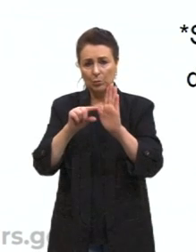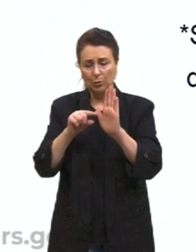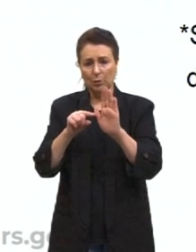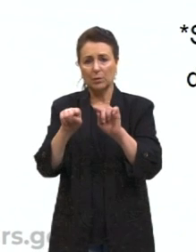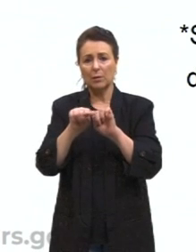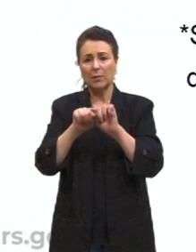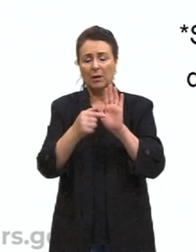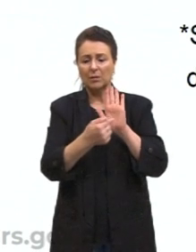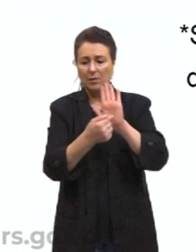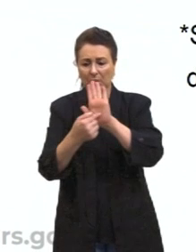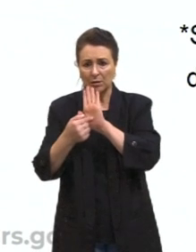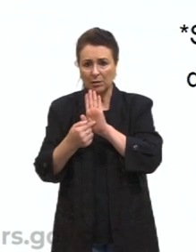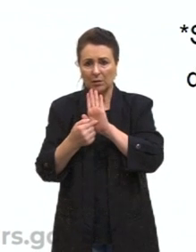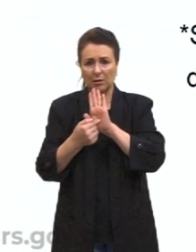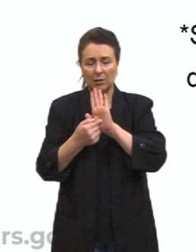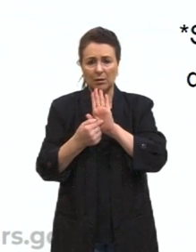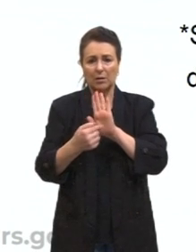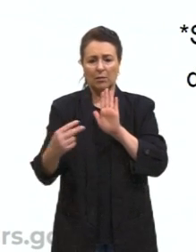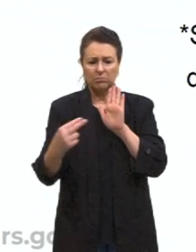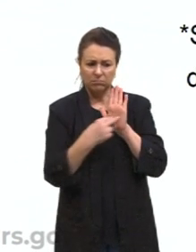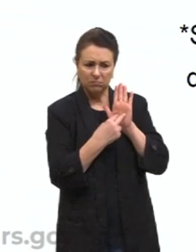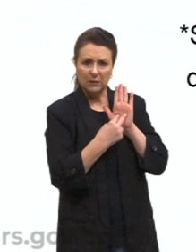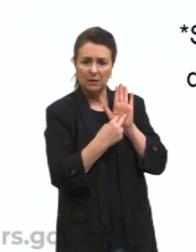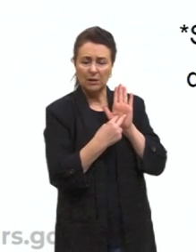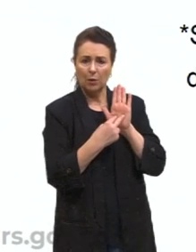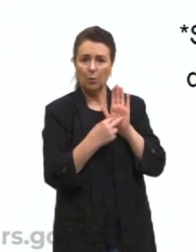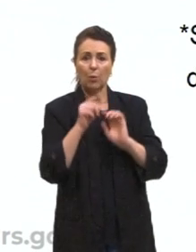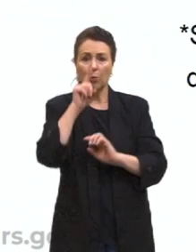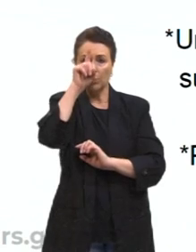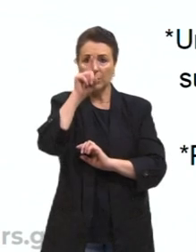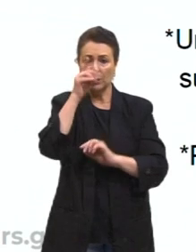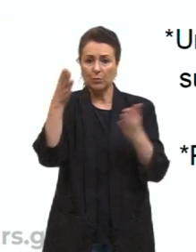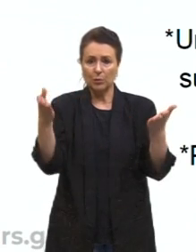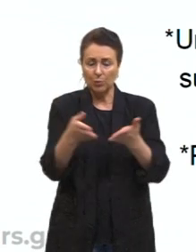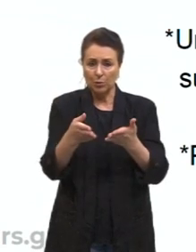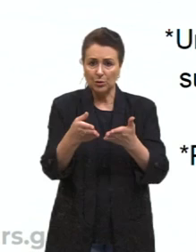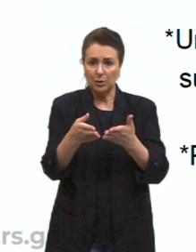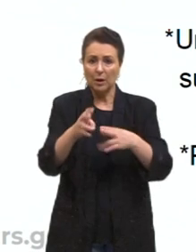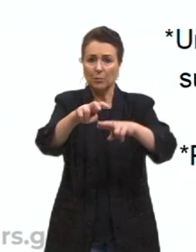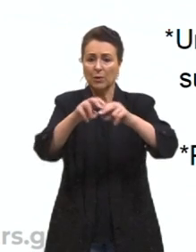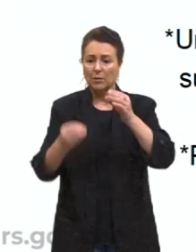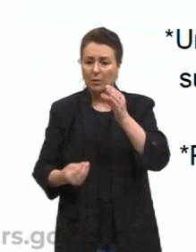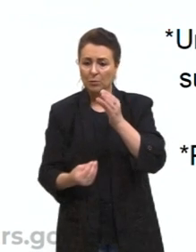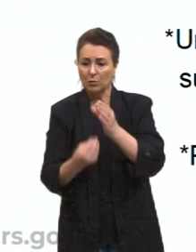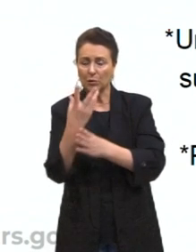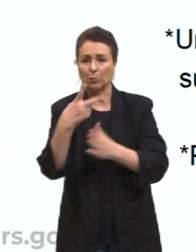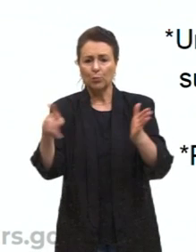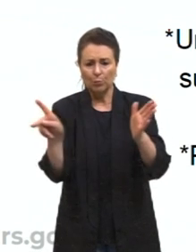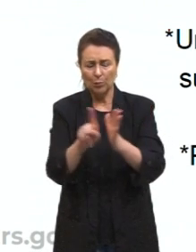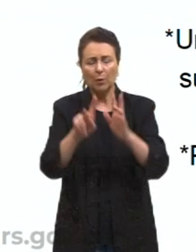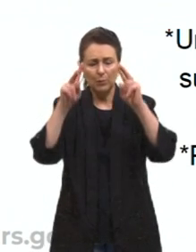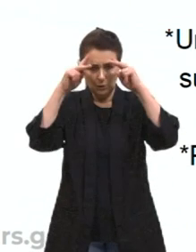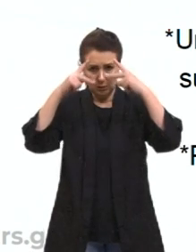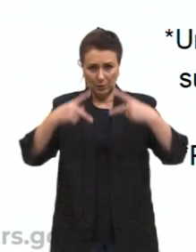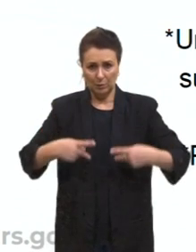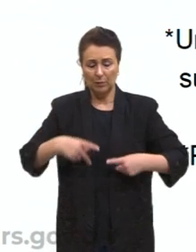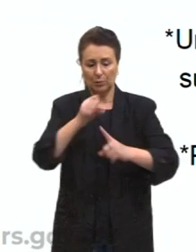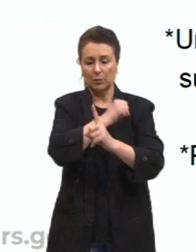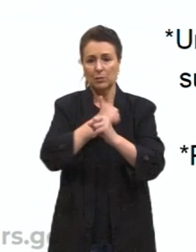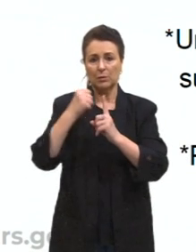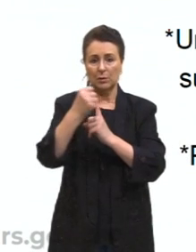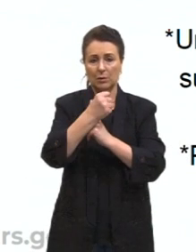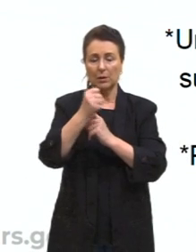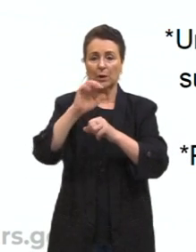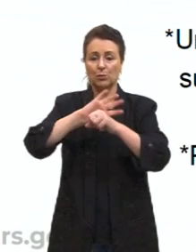riscos que nós enfrentamos hoje são os próprios riscos produzidos pelo ser humano. Sociedade sustentável,